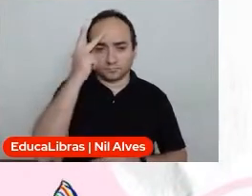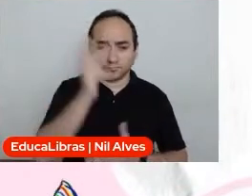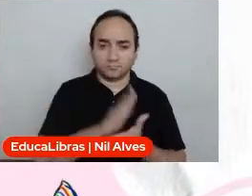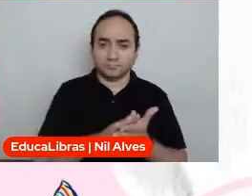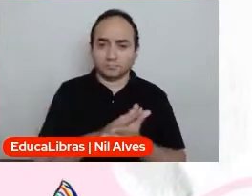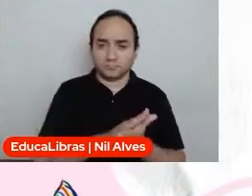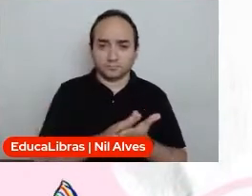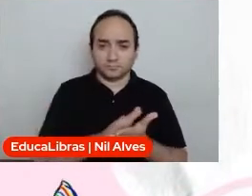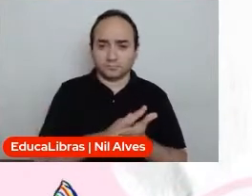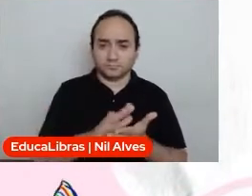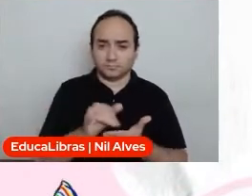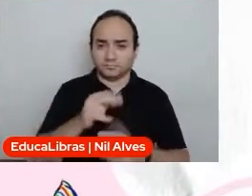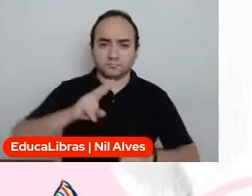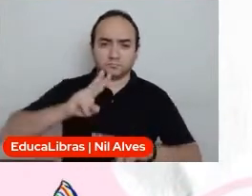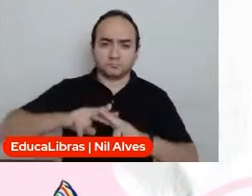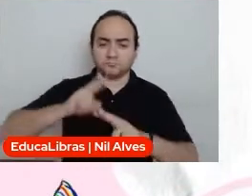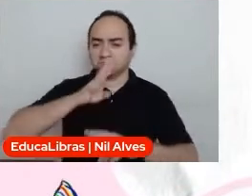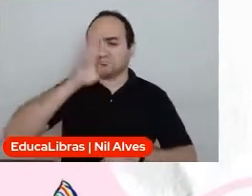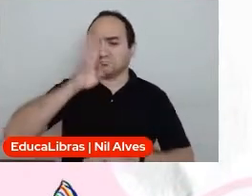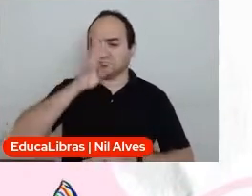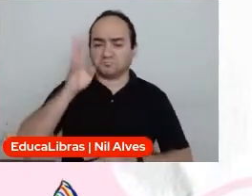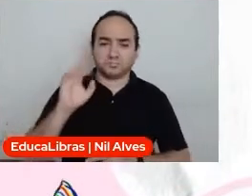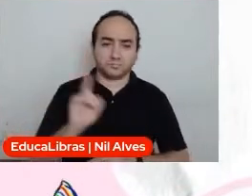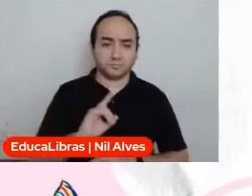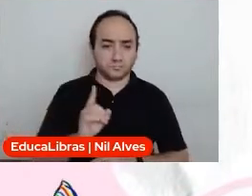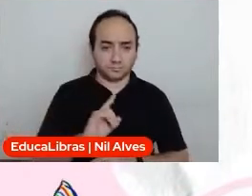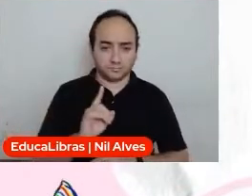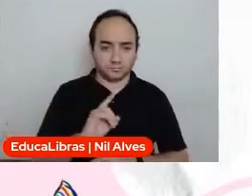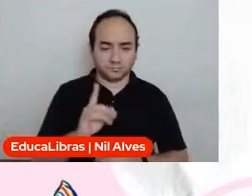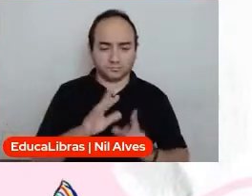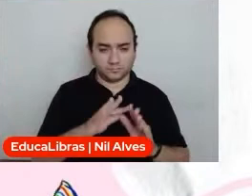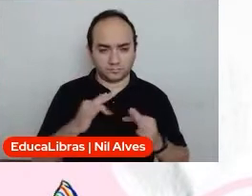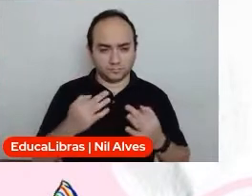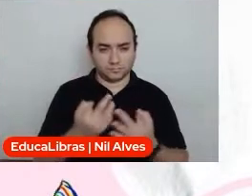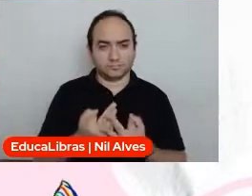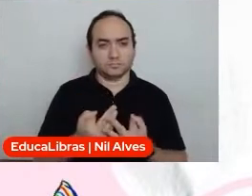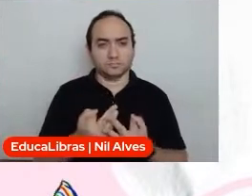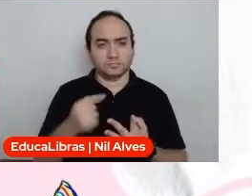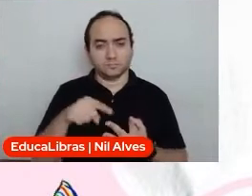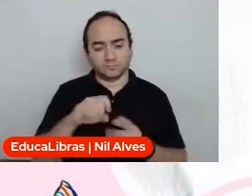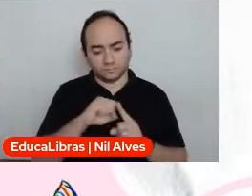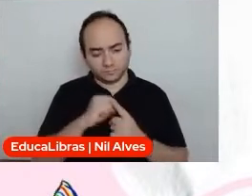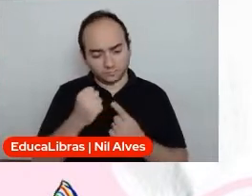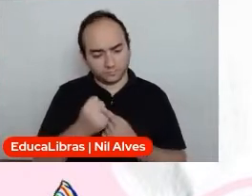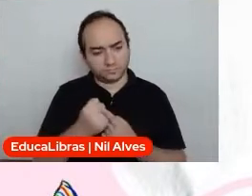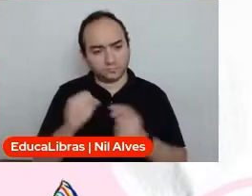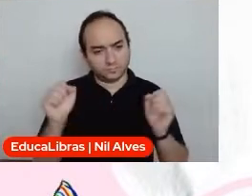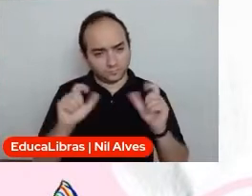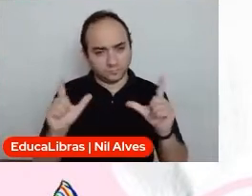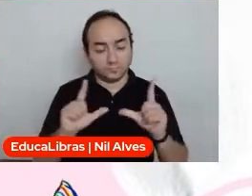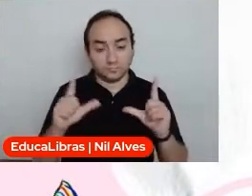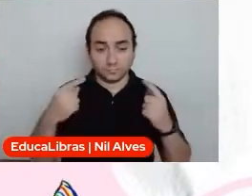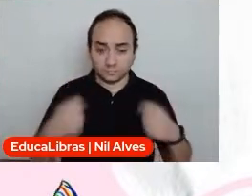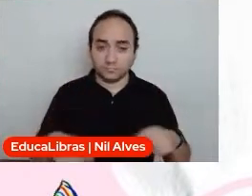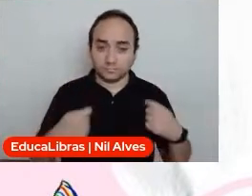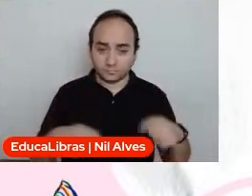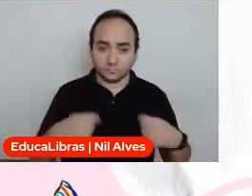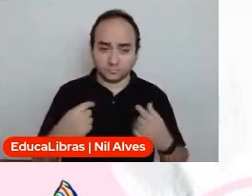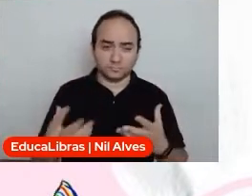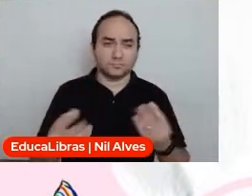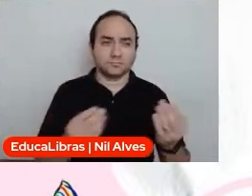preso arbitrariamente, são situações que a família, a sociedade tem que estar atento, nós temos aí muitas situações